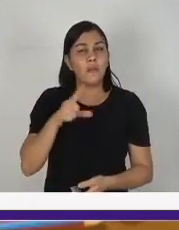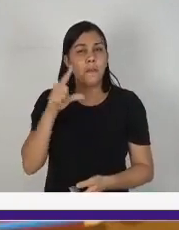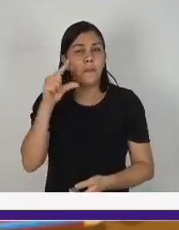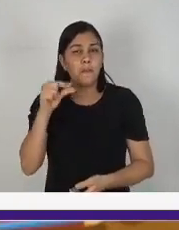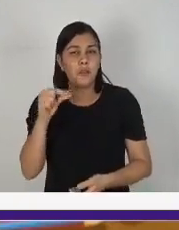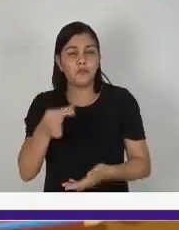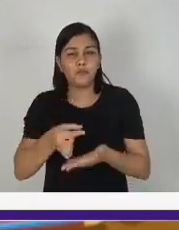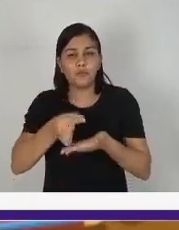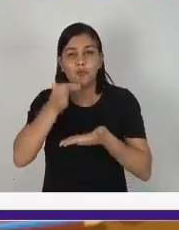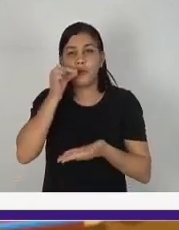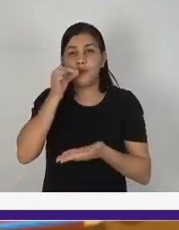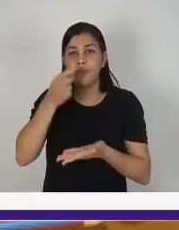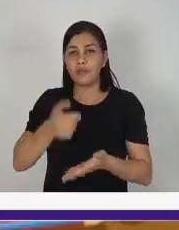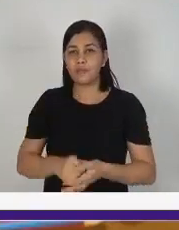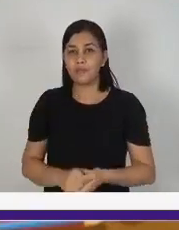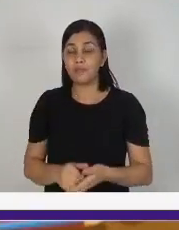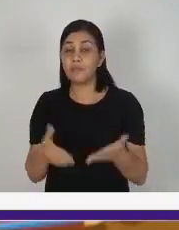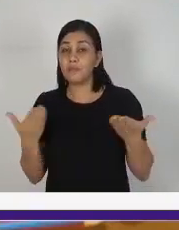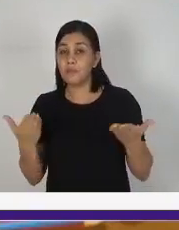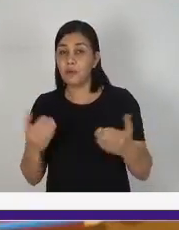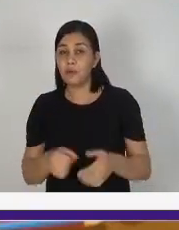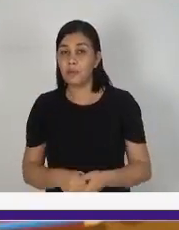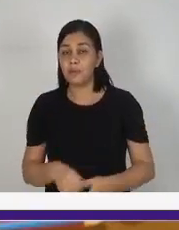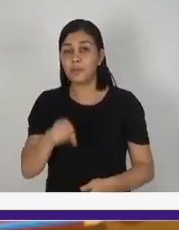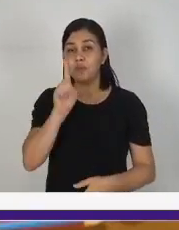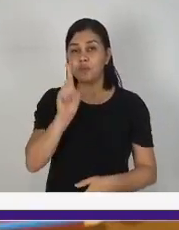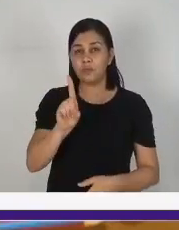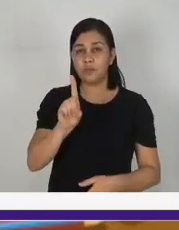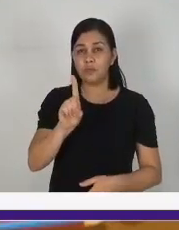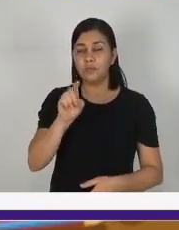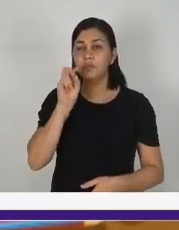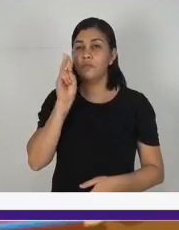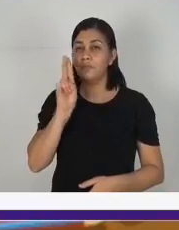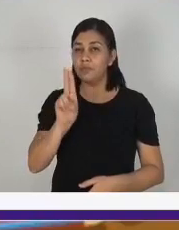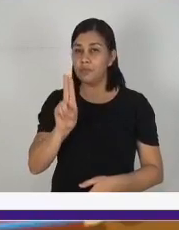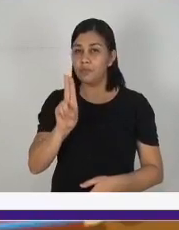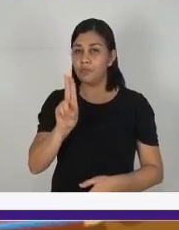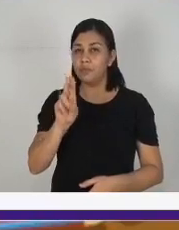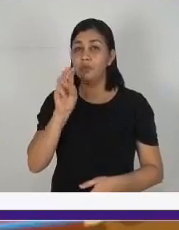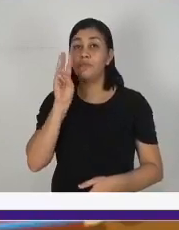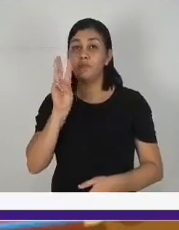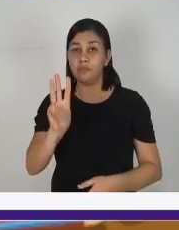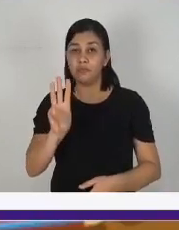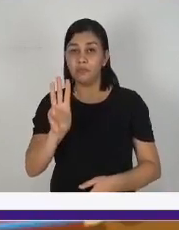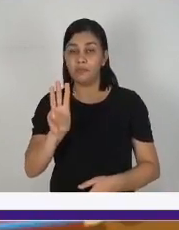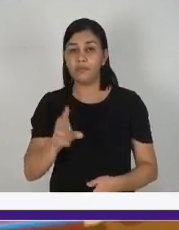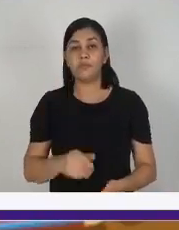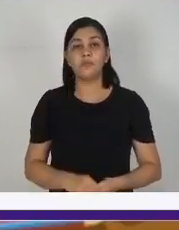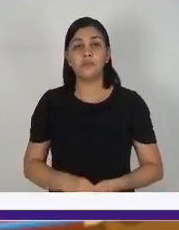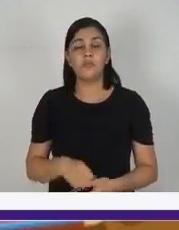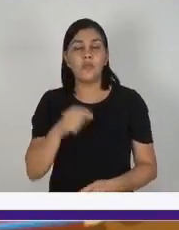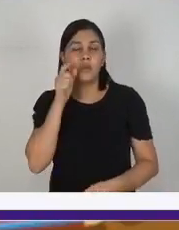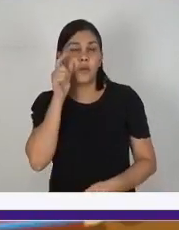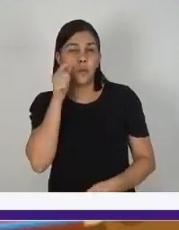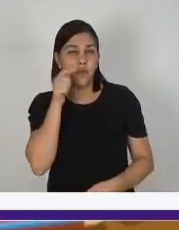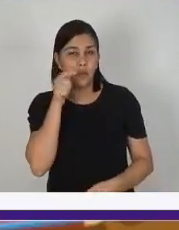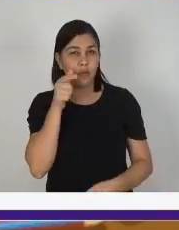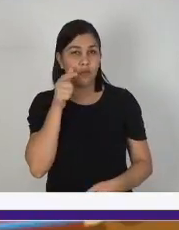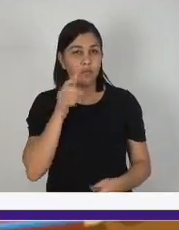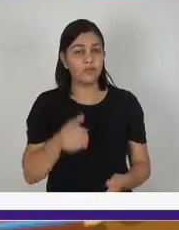No copo 1, no copo 2 ou no copo 3? Observe direitinho. Agora é